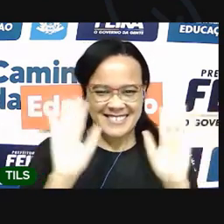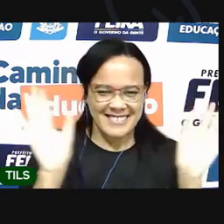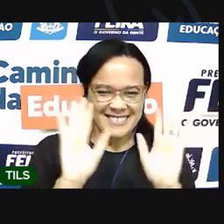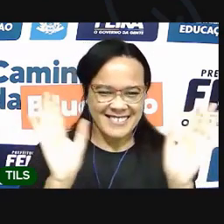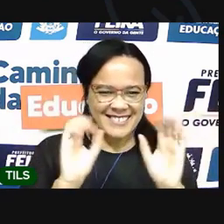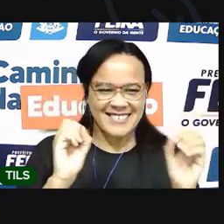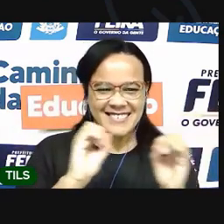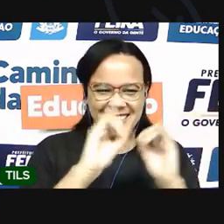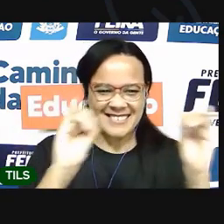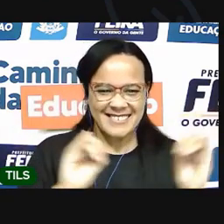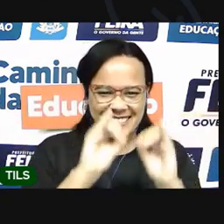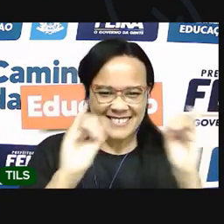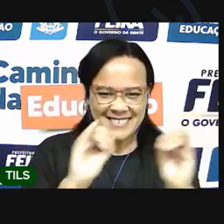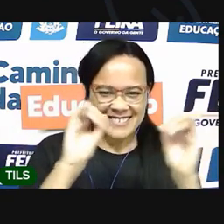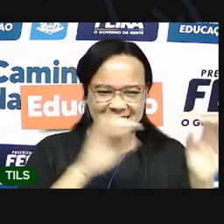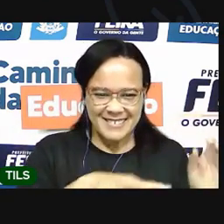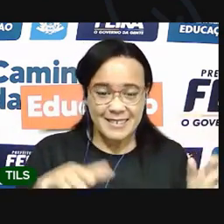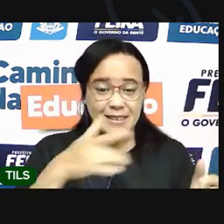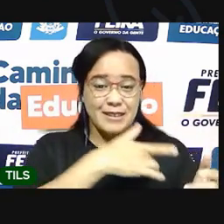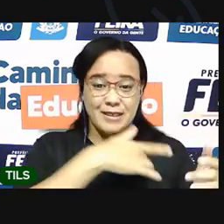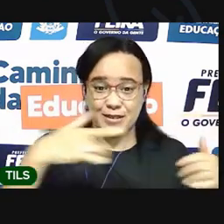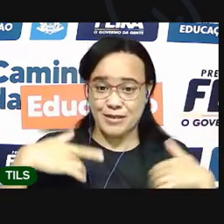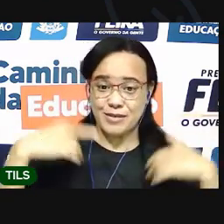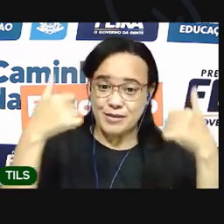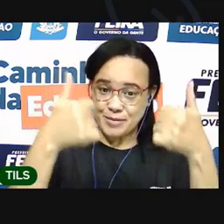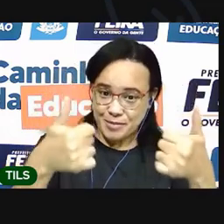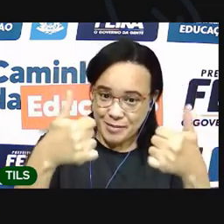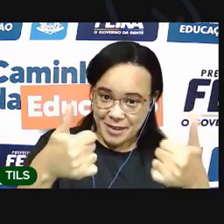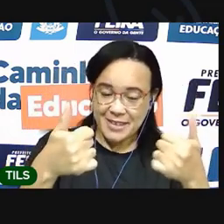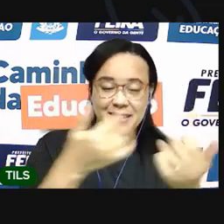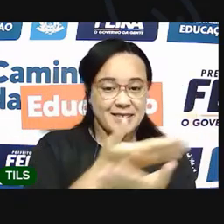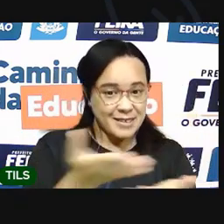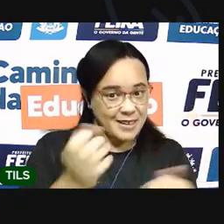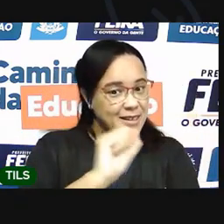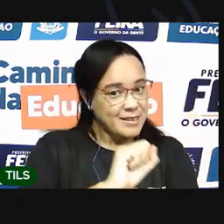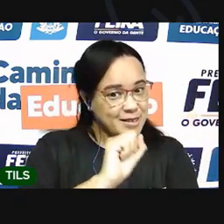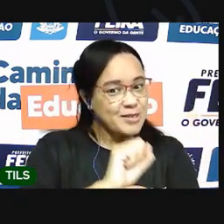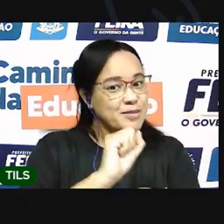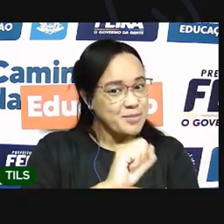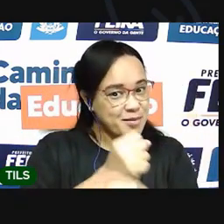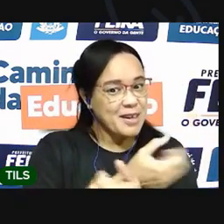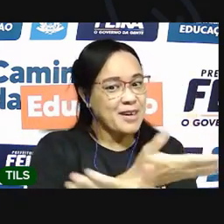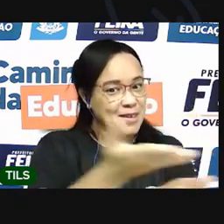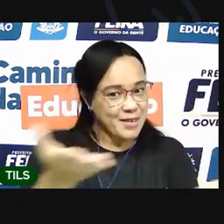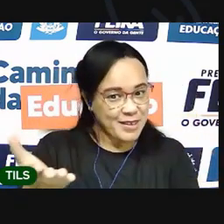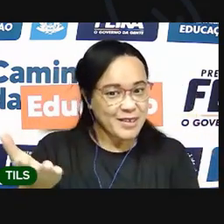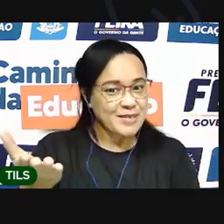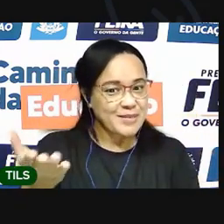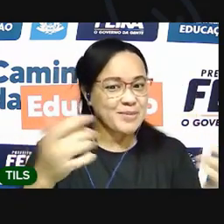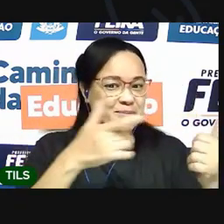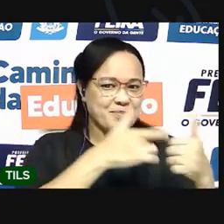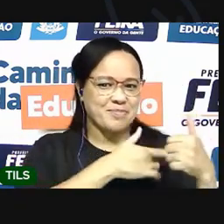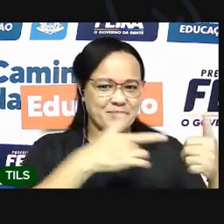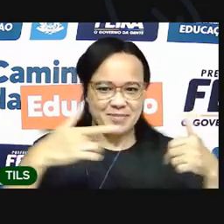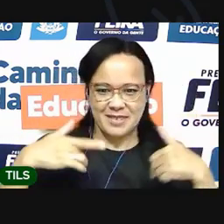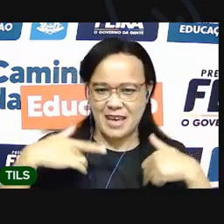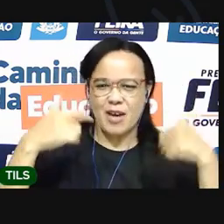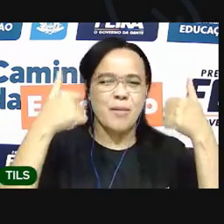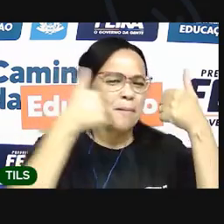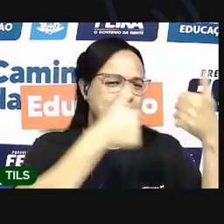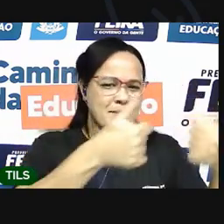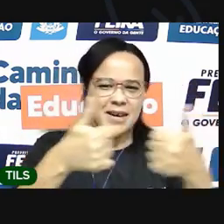Olá, crianças. Tudo bem com vocês? Espero que estejam todos vocês bem, com saúde,